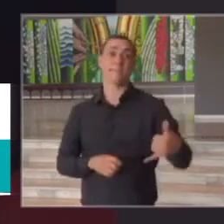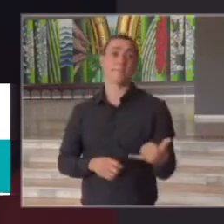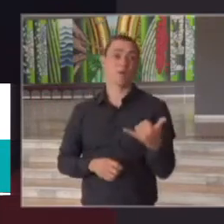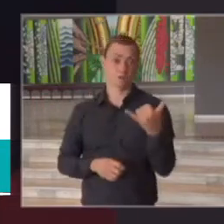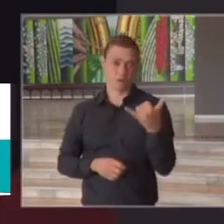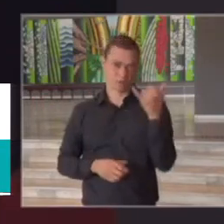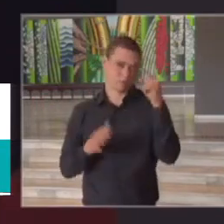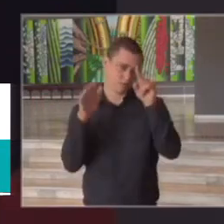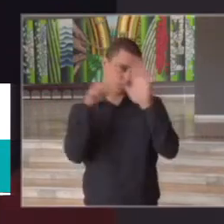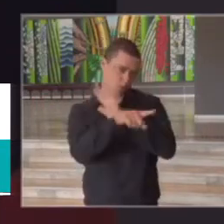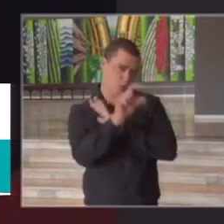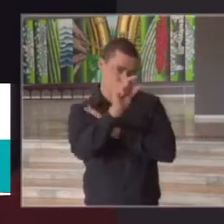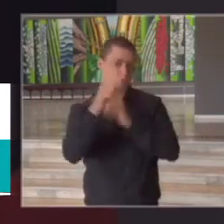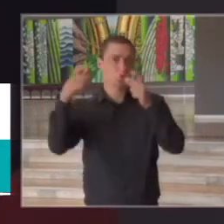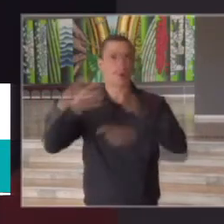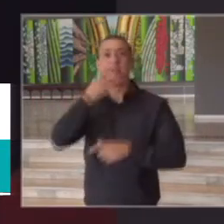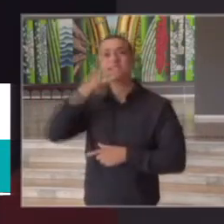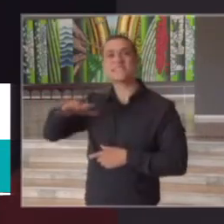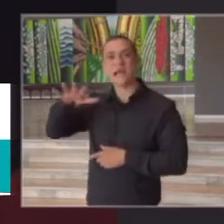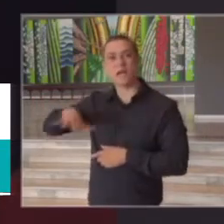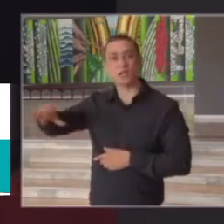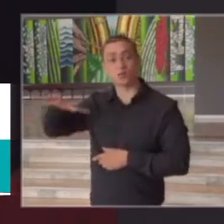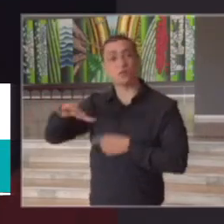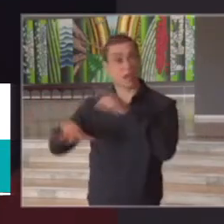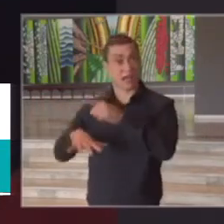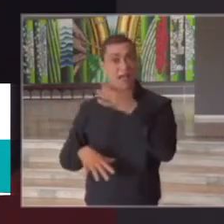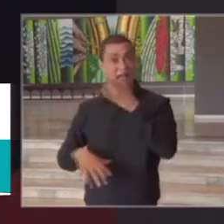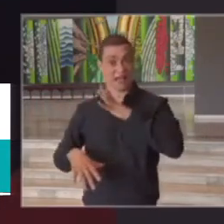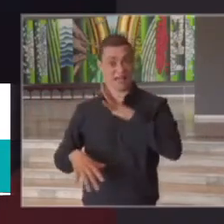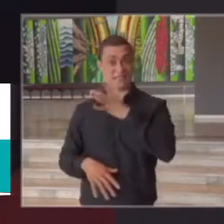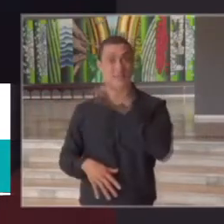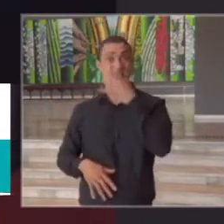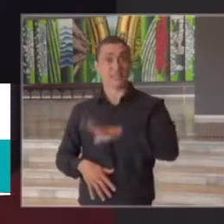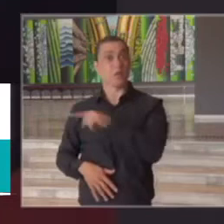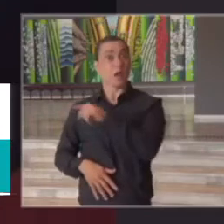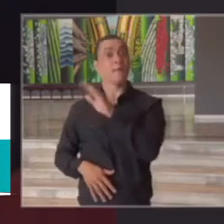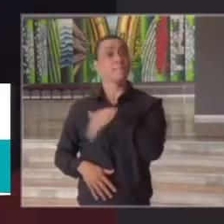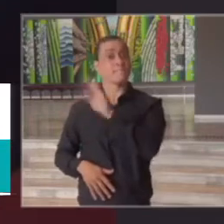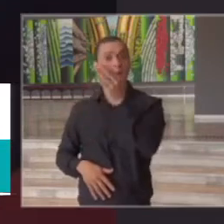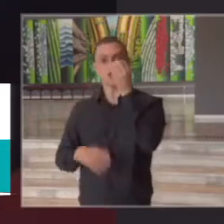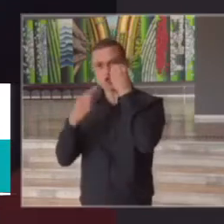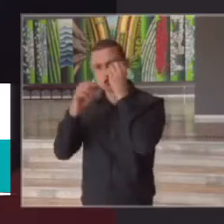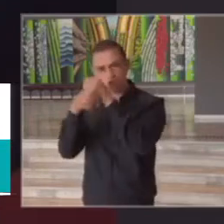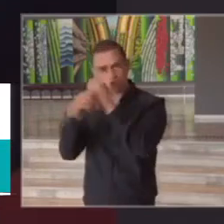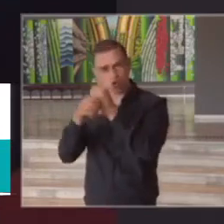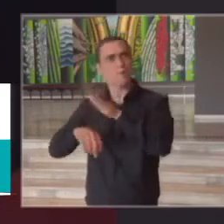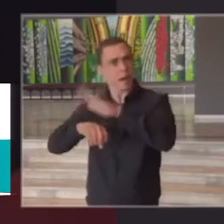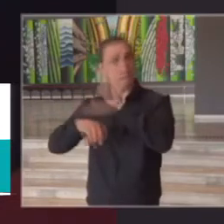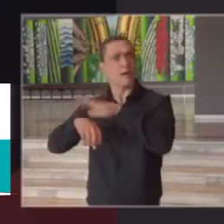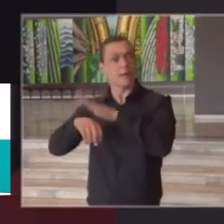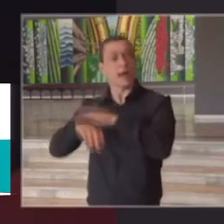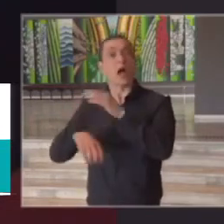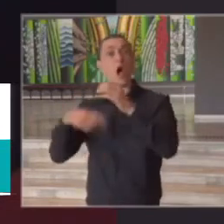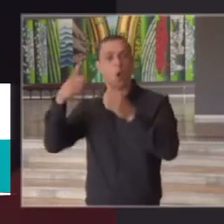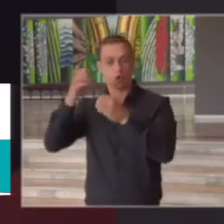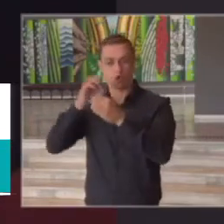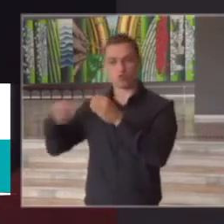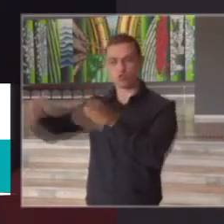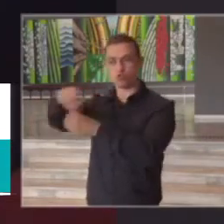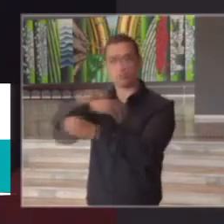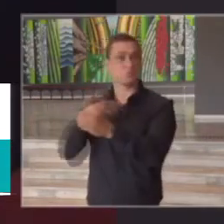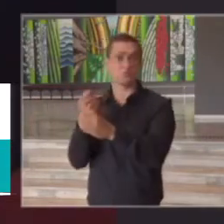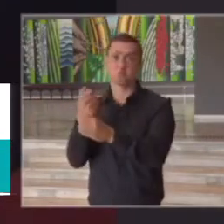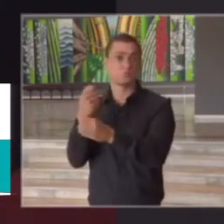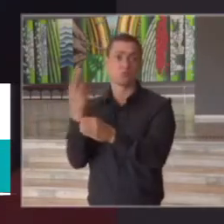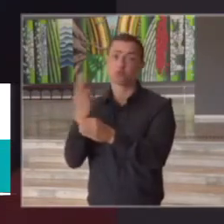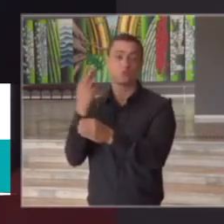perguntar um pouquinho da Baixada Santista a cidade de Santos é a que mais certa mas as outras cidades do entorno não tem essa